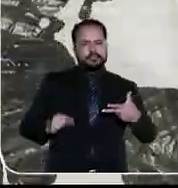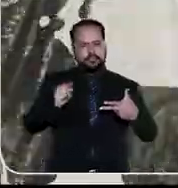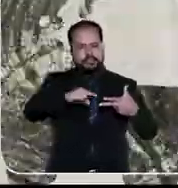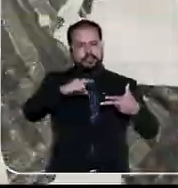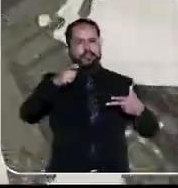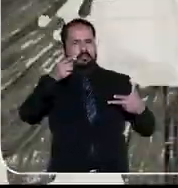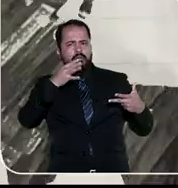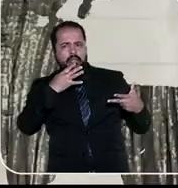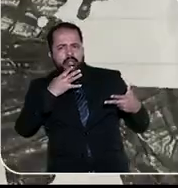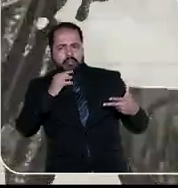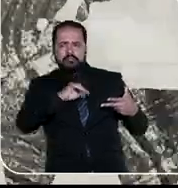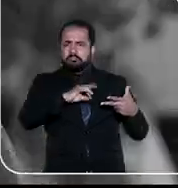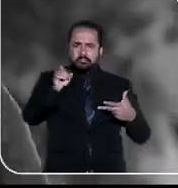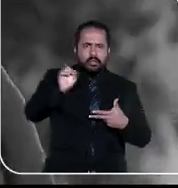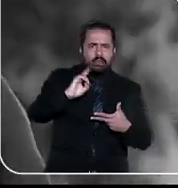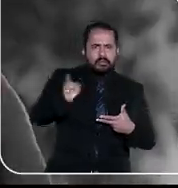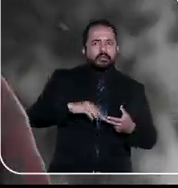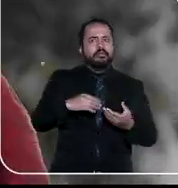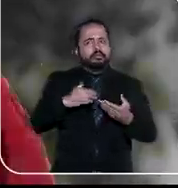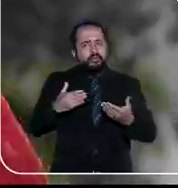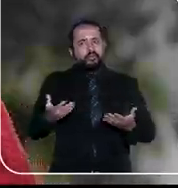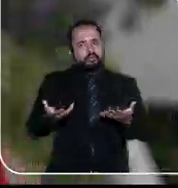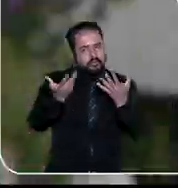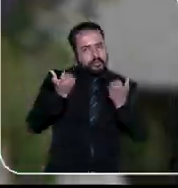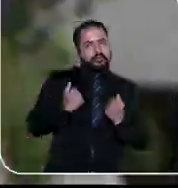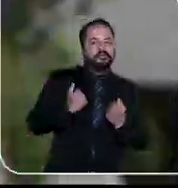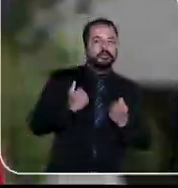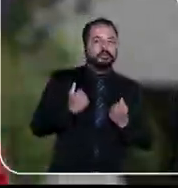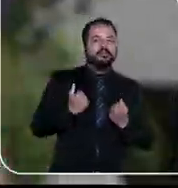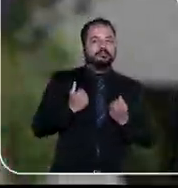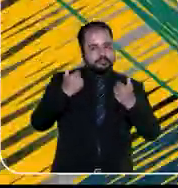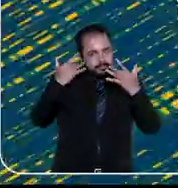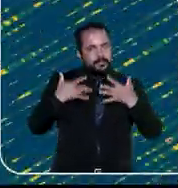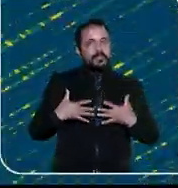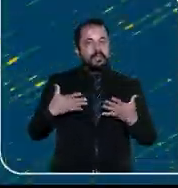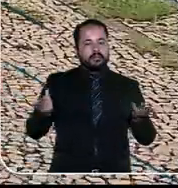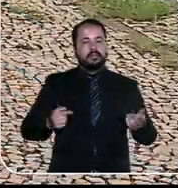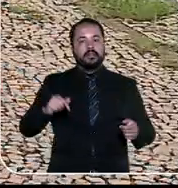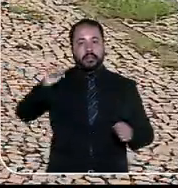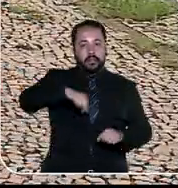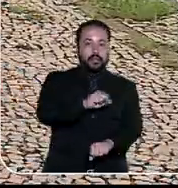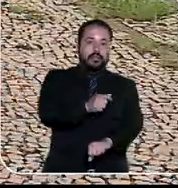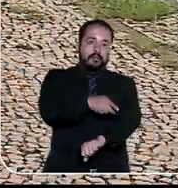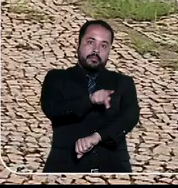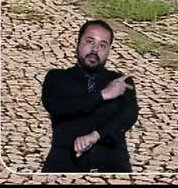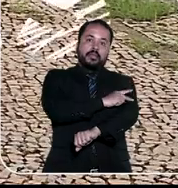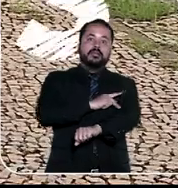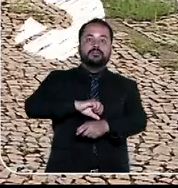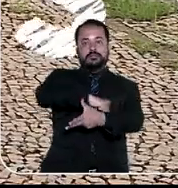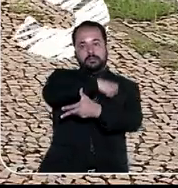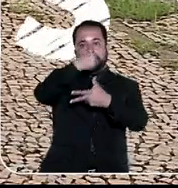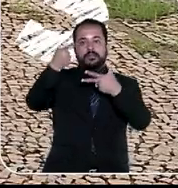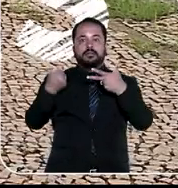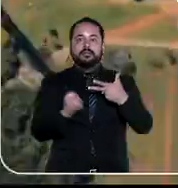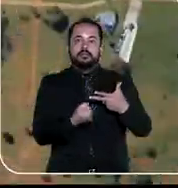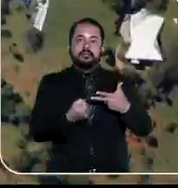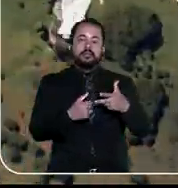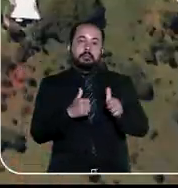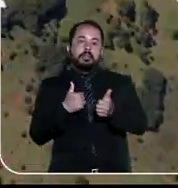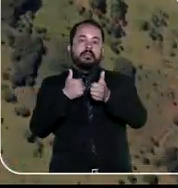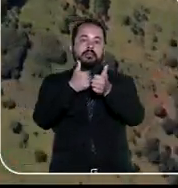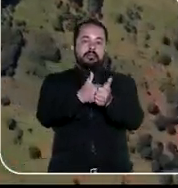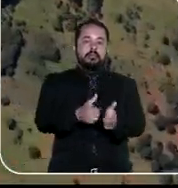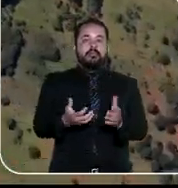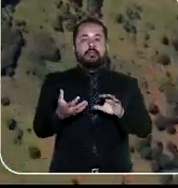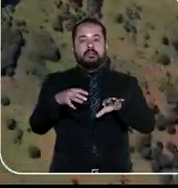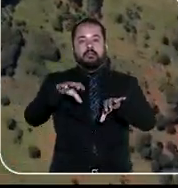já ouviu falar nesses poderes? Não? Então, vem comigo! Estou aqui, na Praça dos Três Poderes, bem